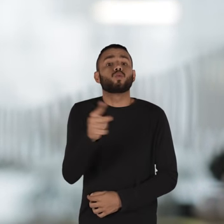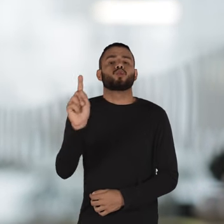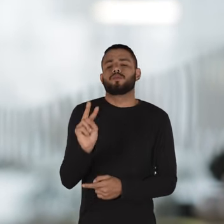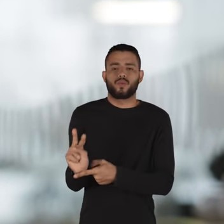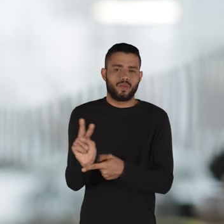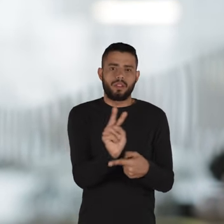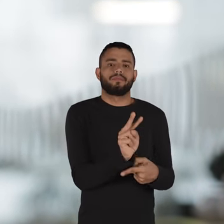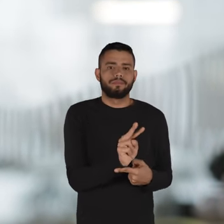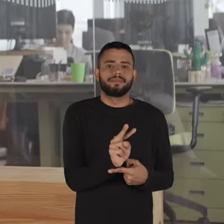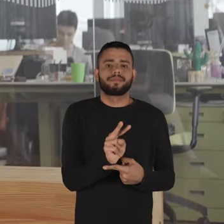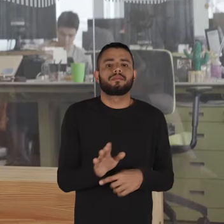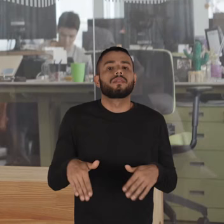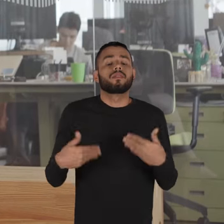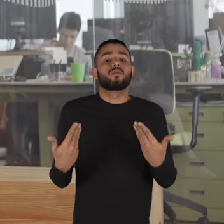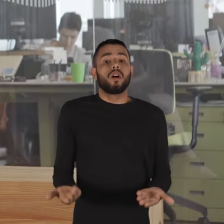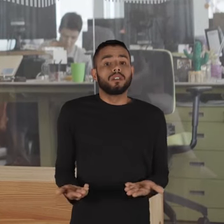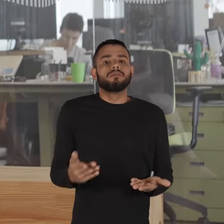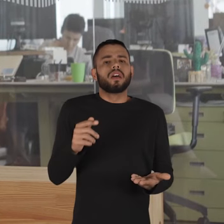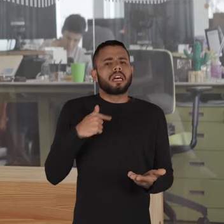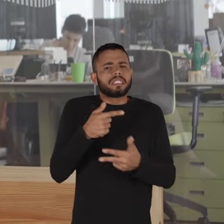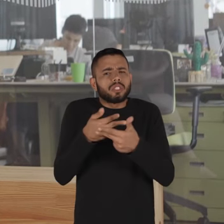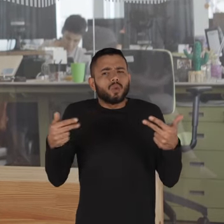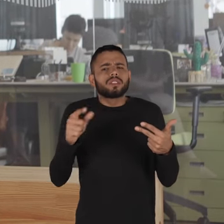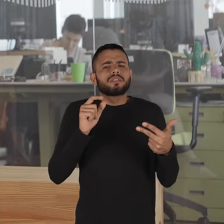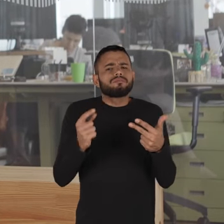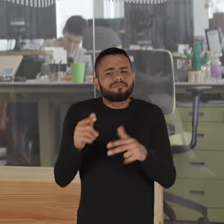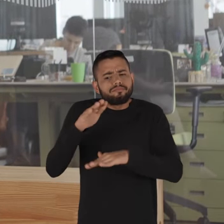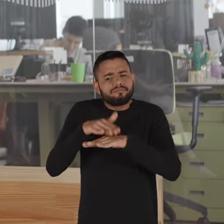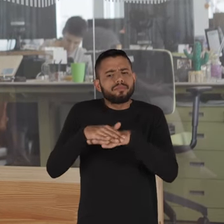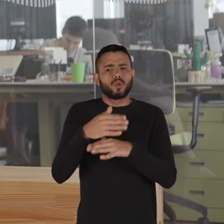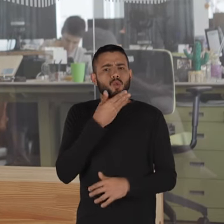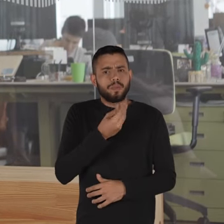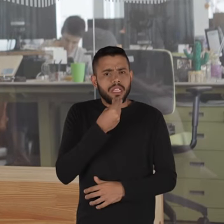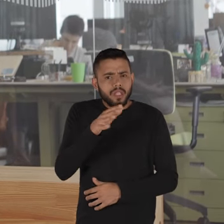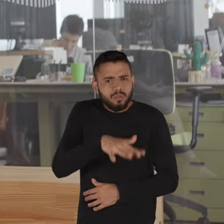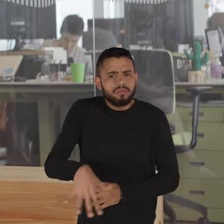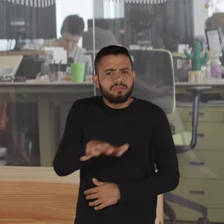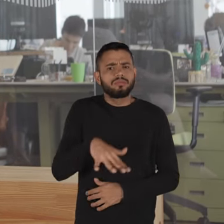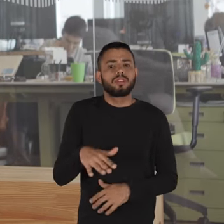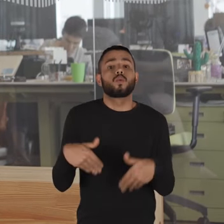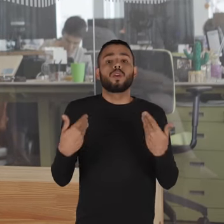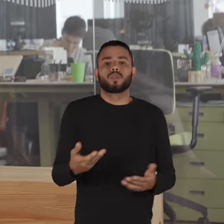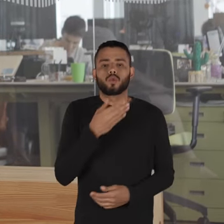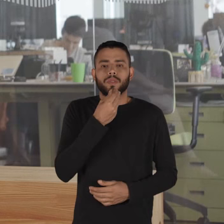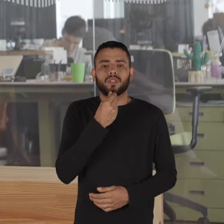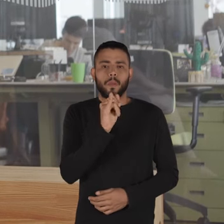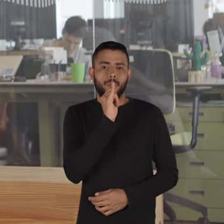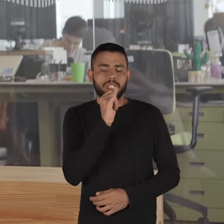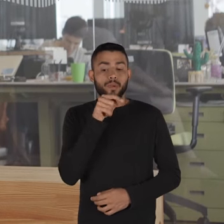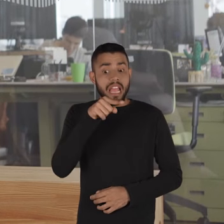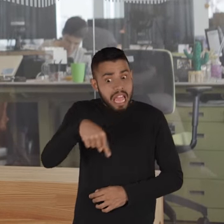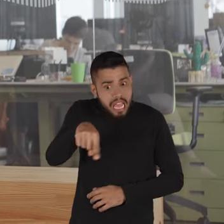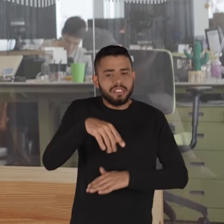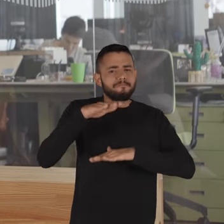a serem cuidados. E quando essas expressões partem dos meninos, quando os meninos, por